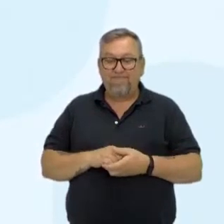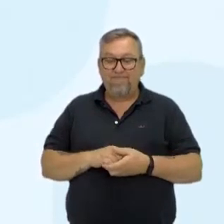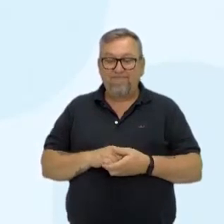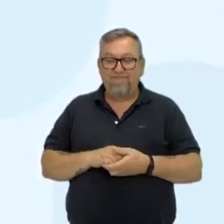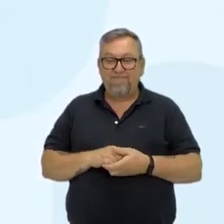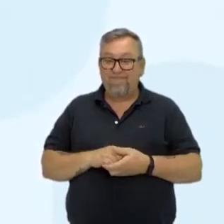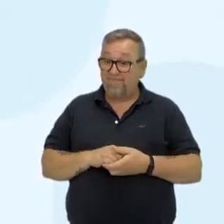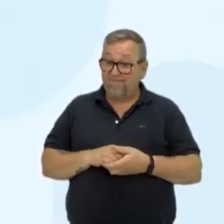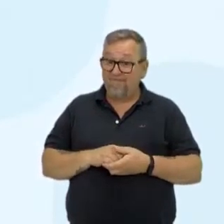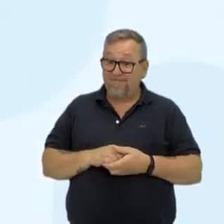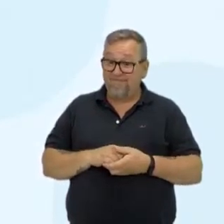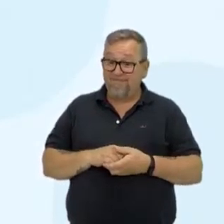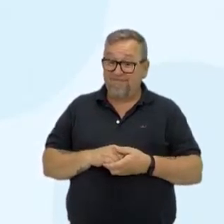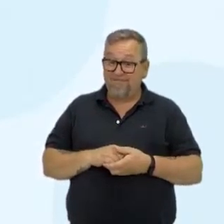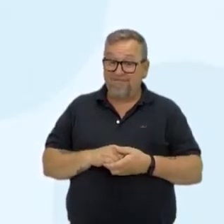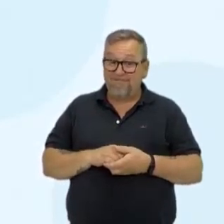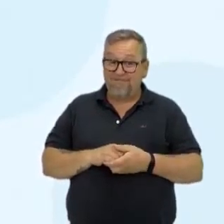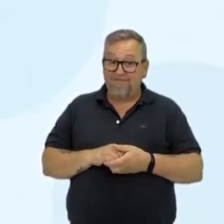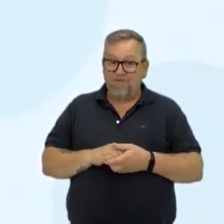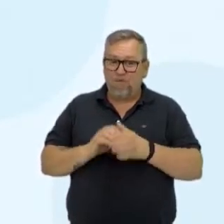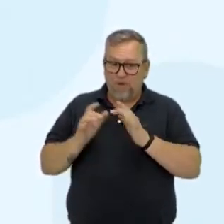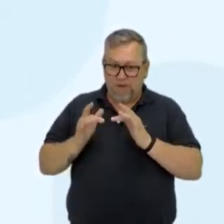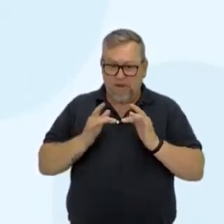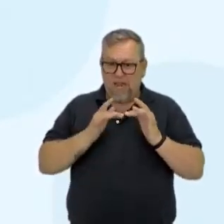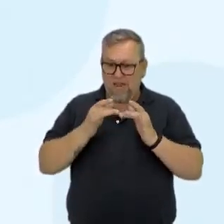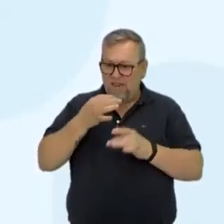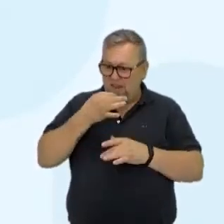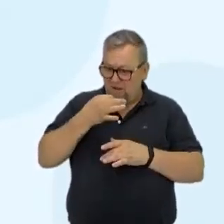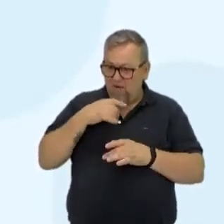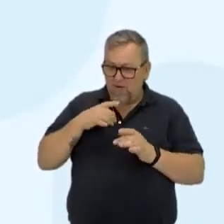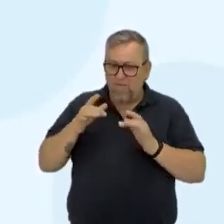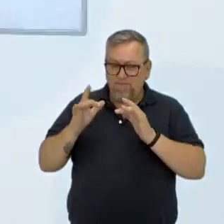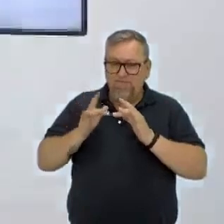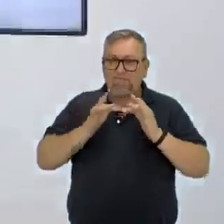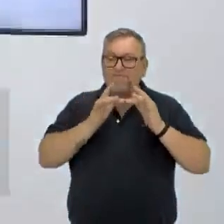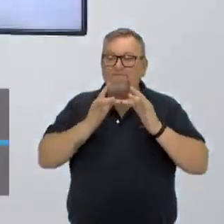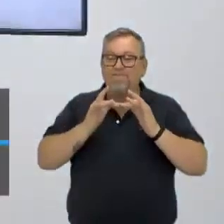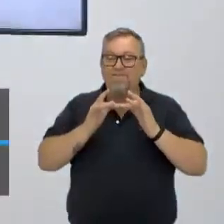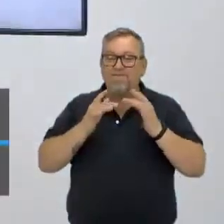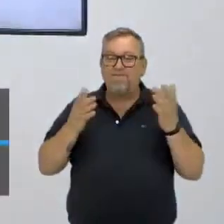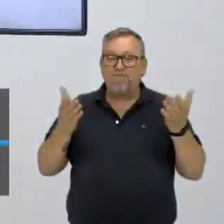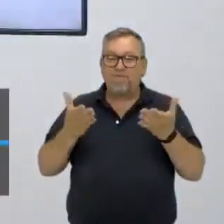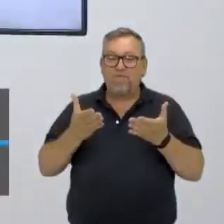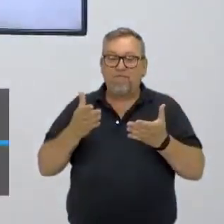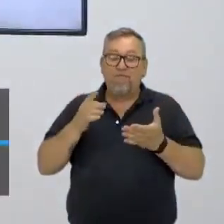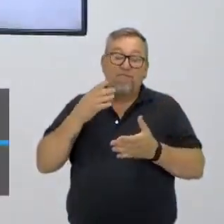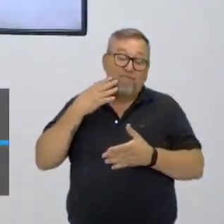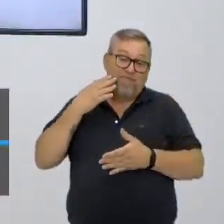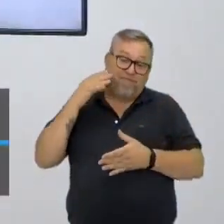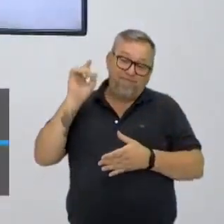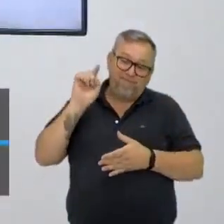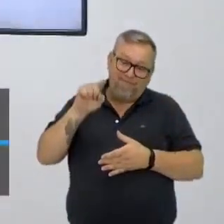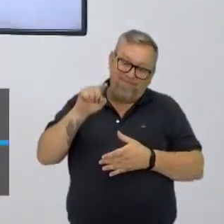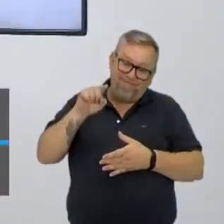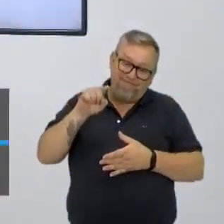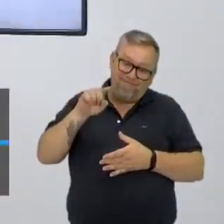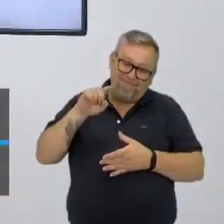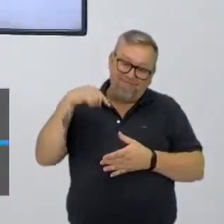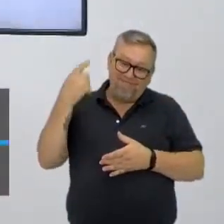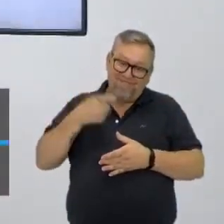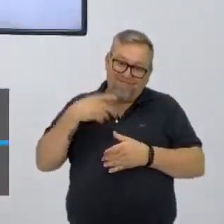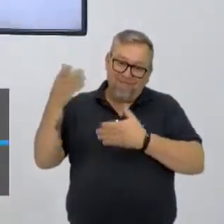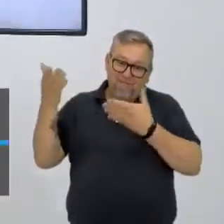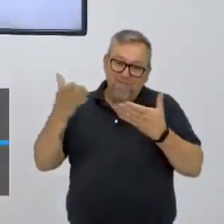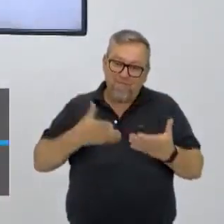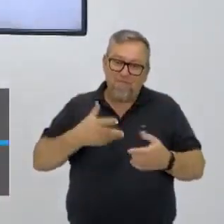Que tal? Tem alguma relação, você acha? Bom, aí quem sabe é você. A gente vai trazer